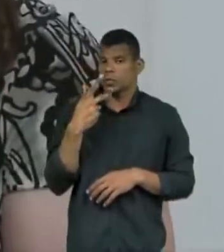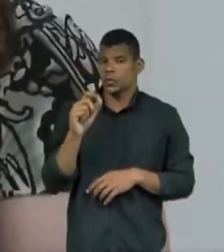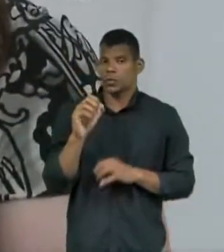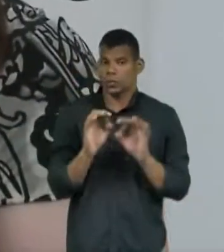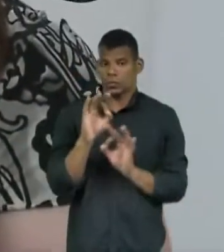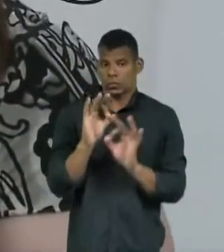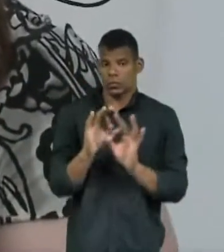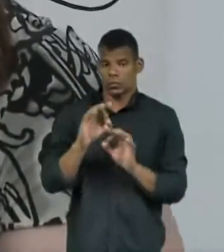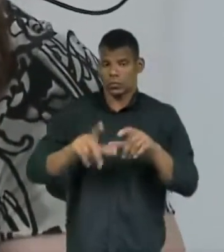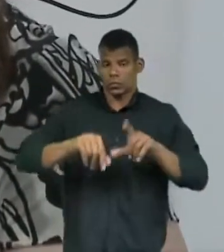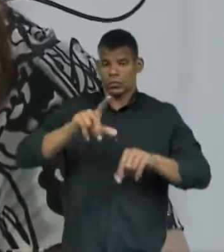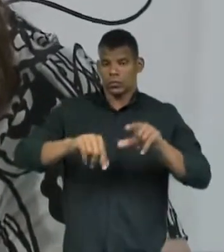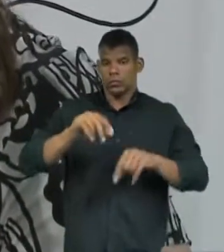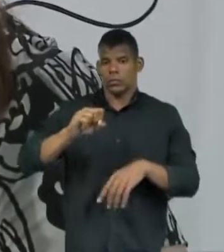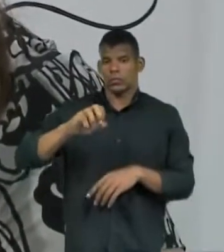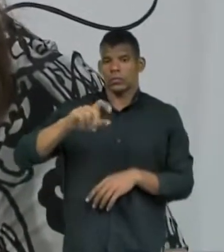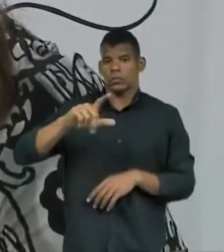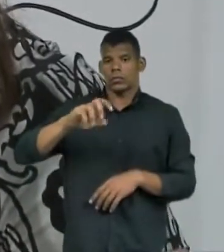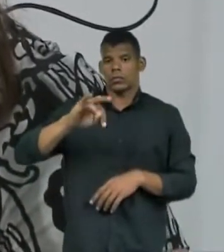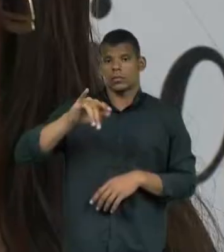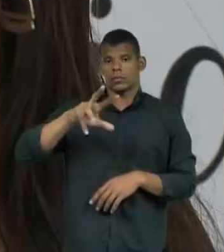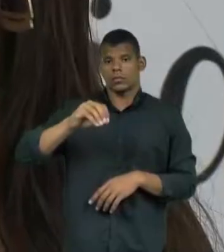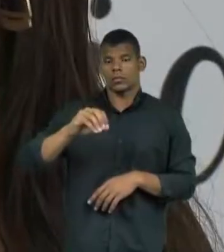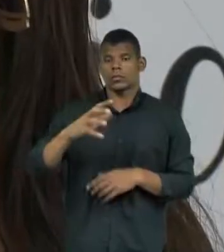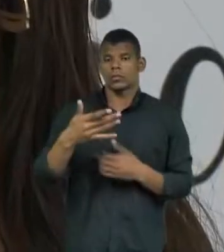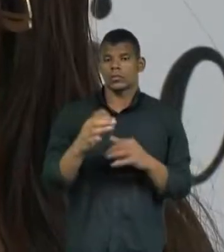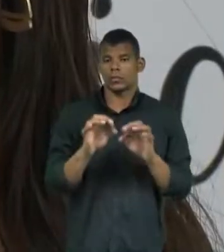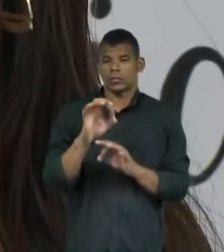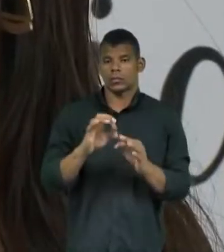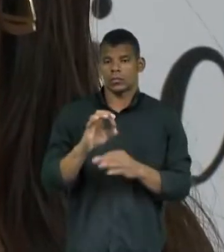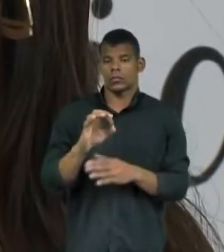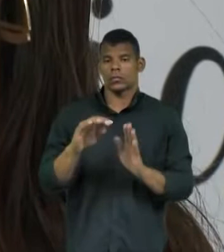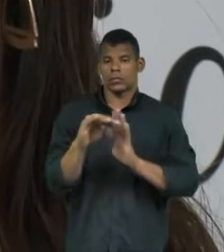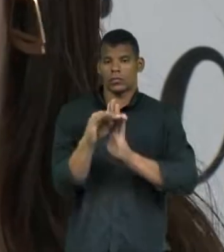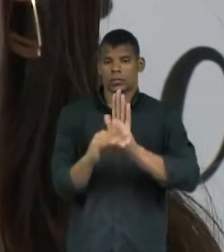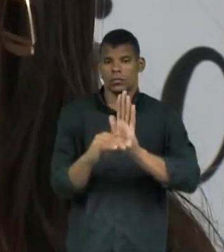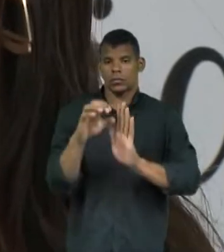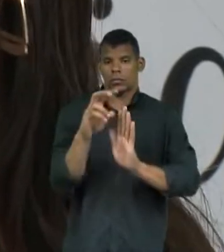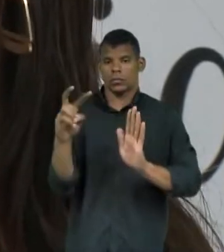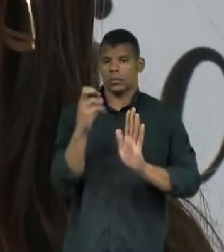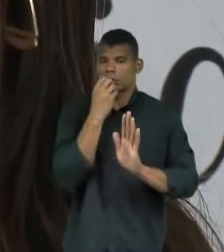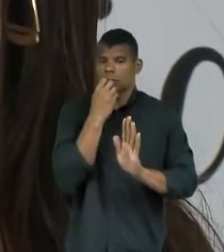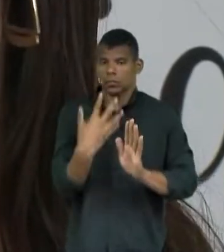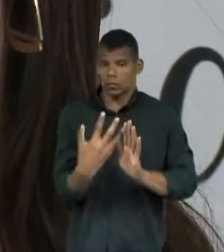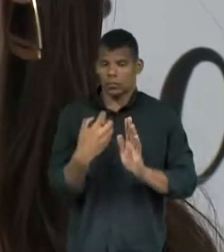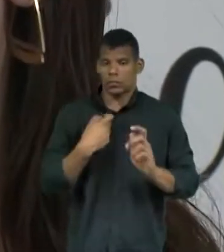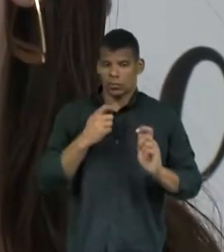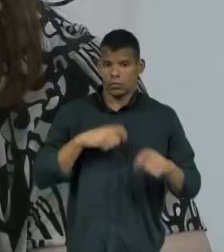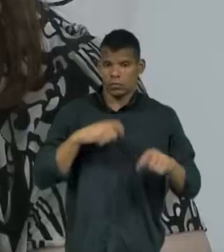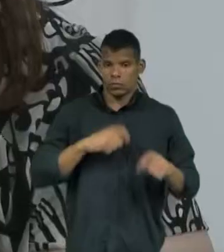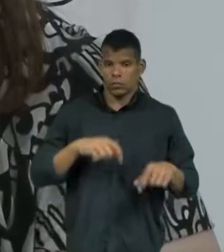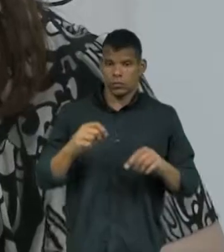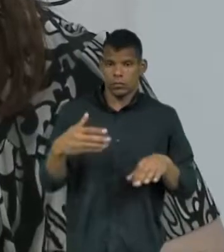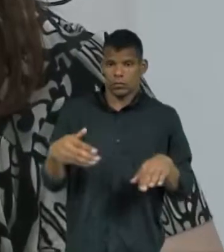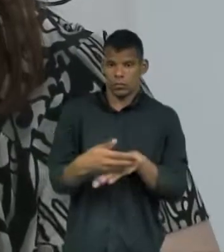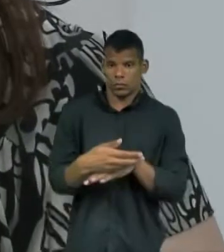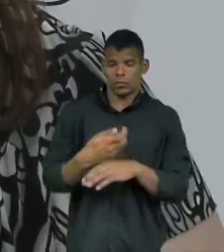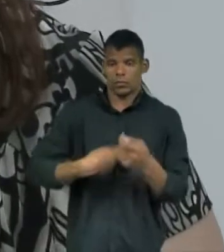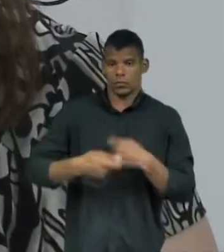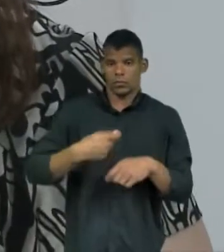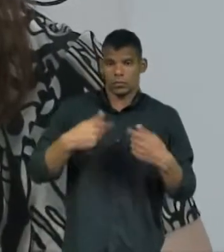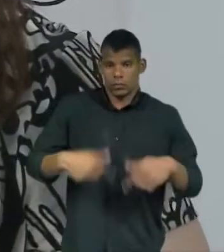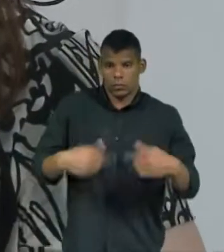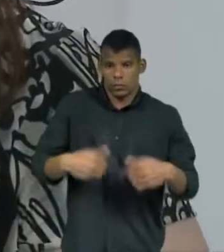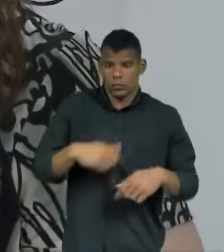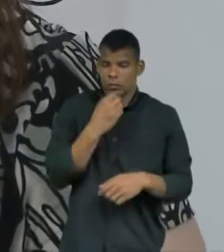seletivo e como preparar um bom currículo, podem ajudar você a se inserir no mercado de trabalho. Primeiro, ter um